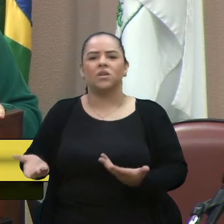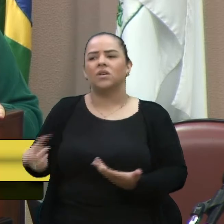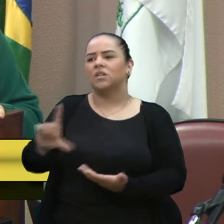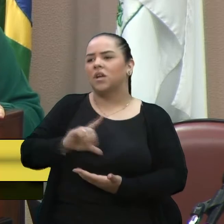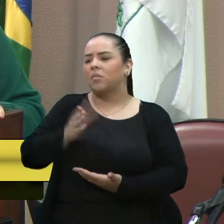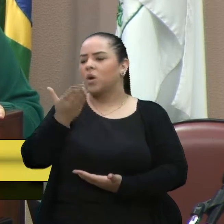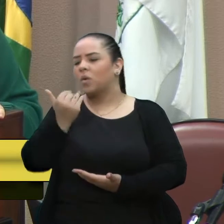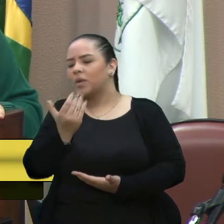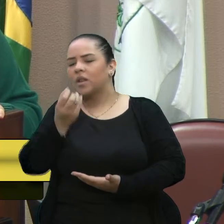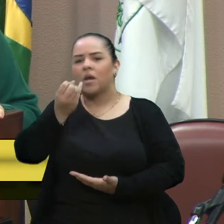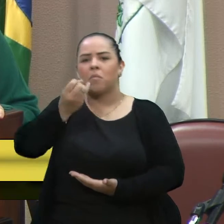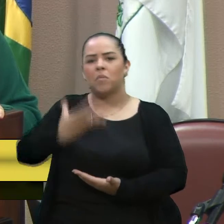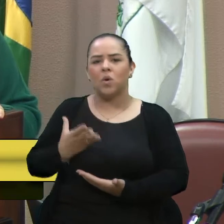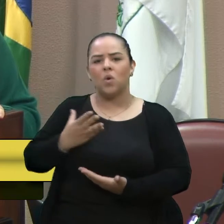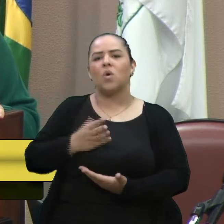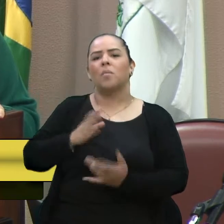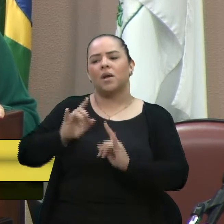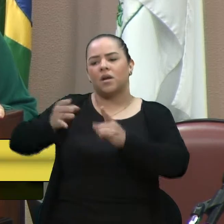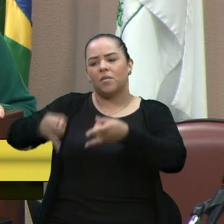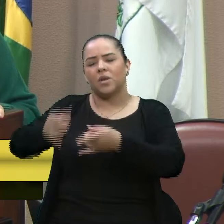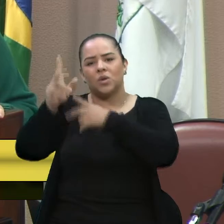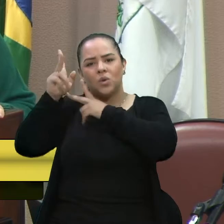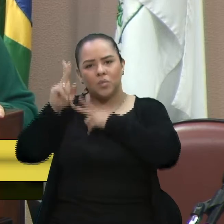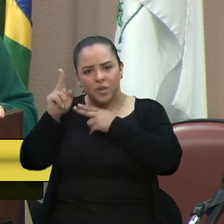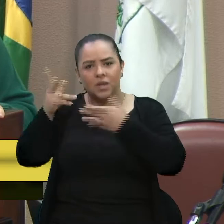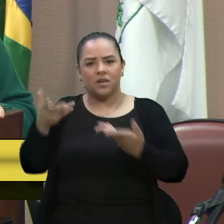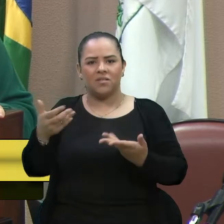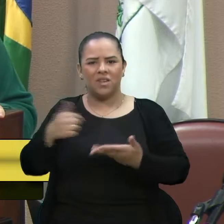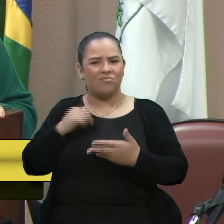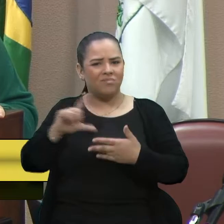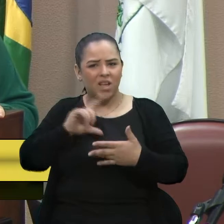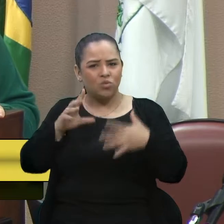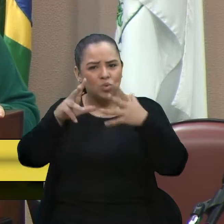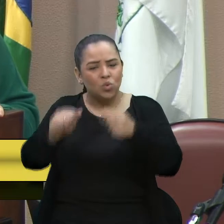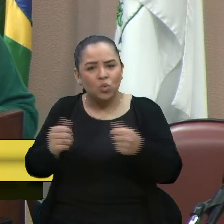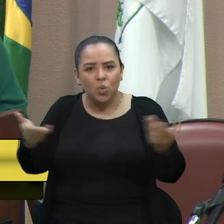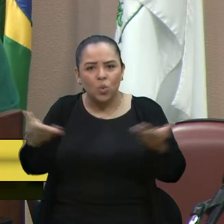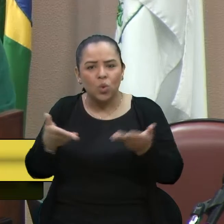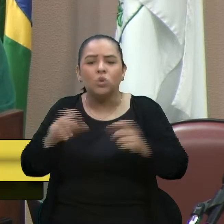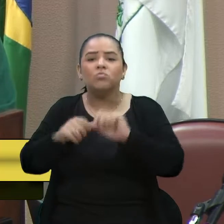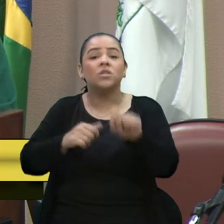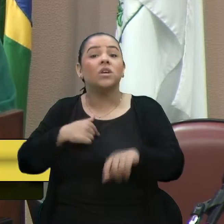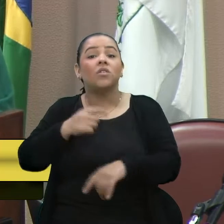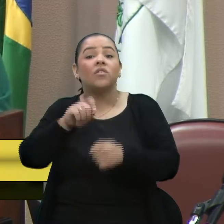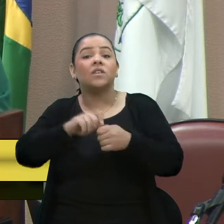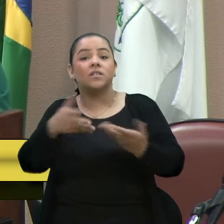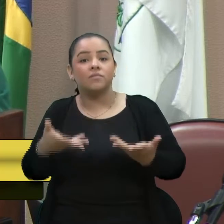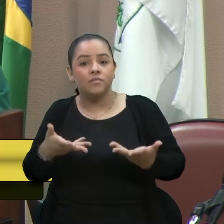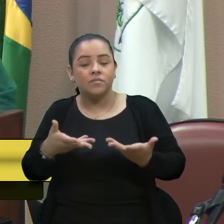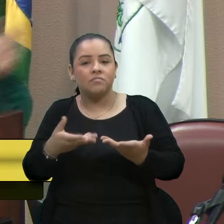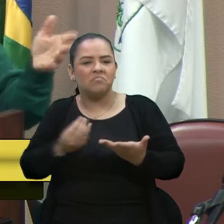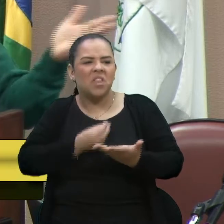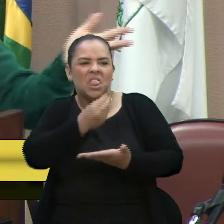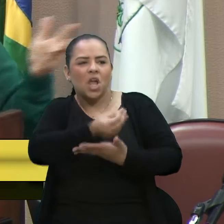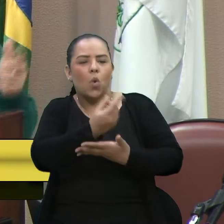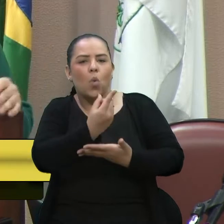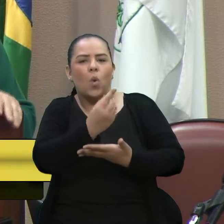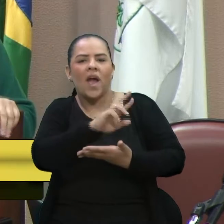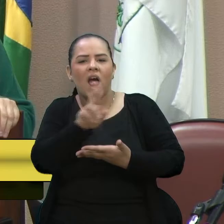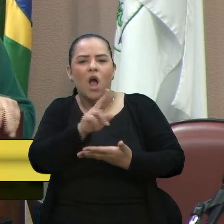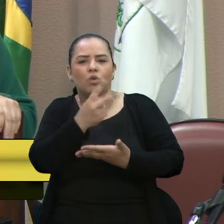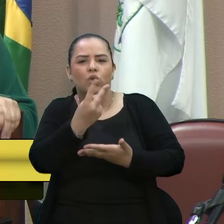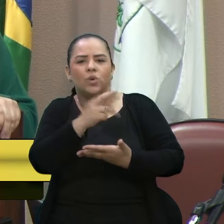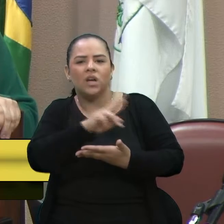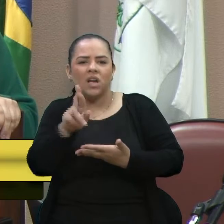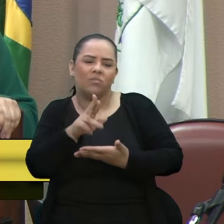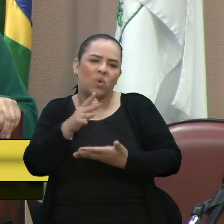boa, tiveram uma cama para dormir, dizem assim, bom, eu tive tudo isso hoje, o eu vou fazer? Vou dar um real, dois reais para